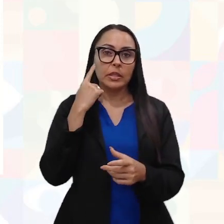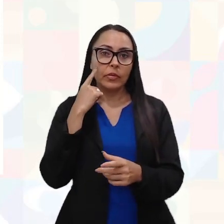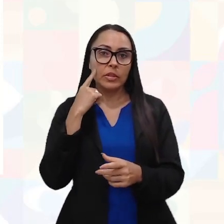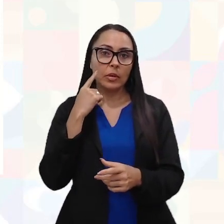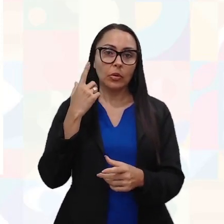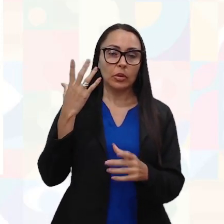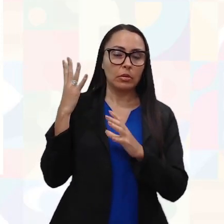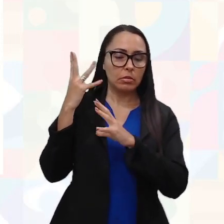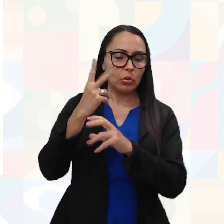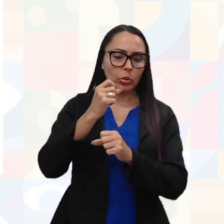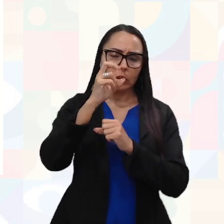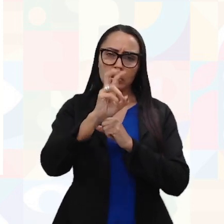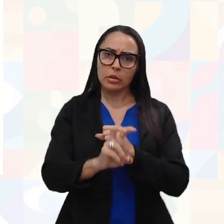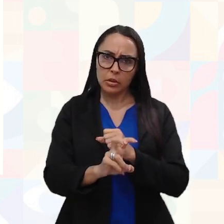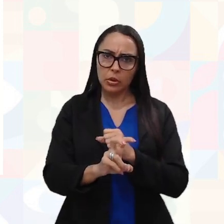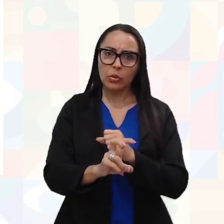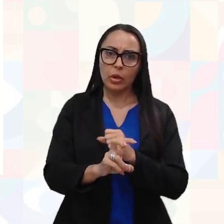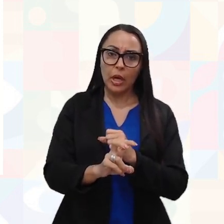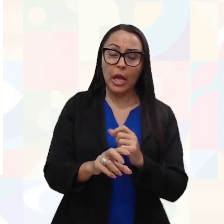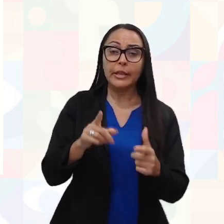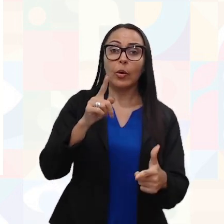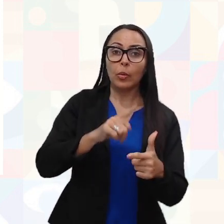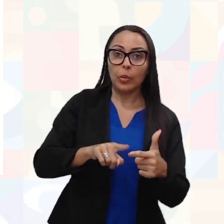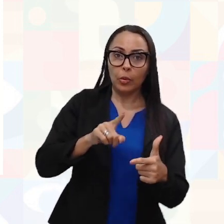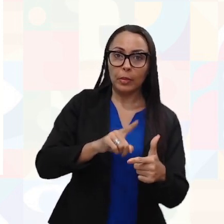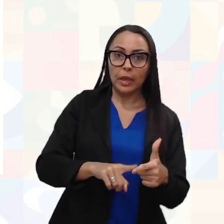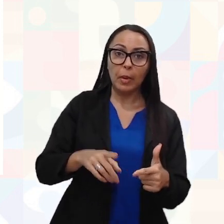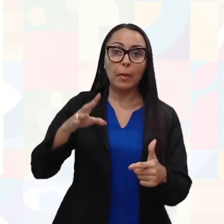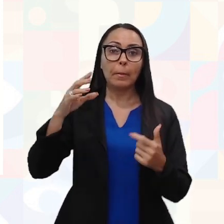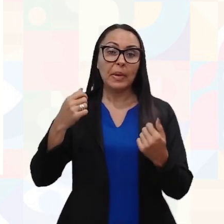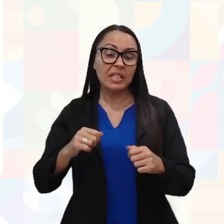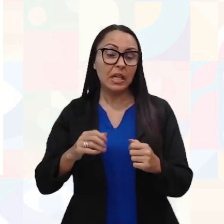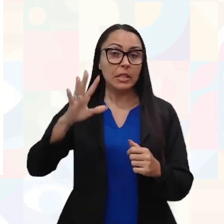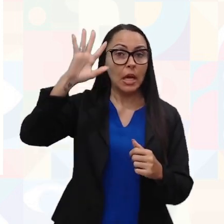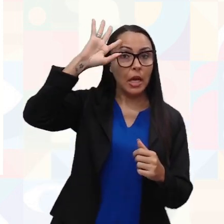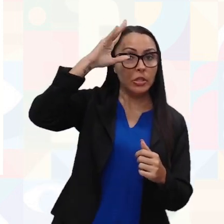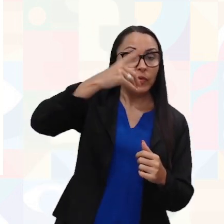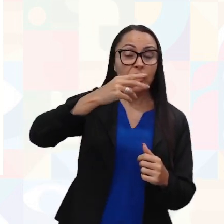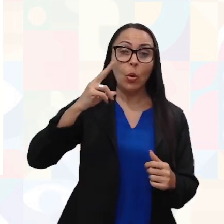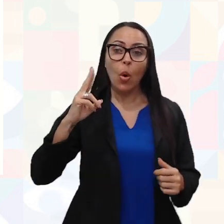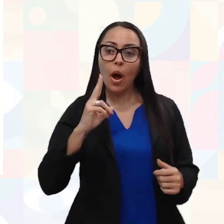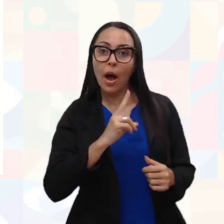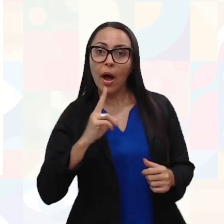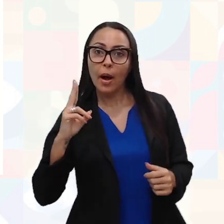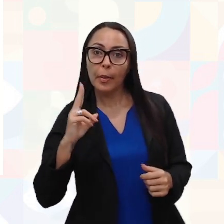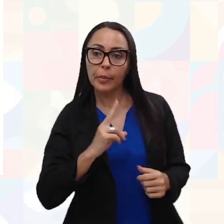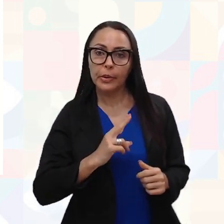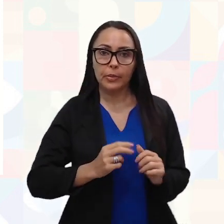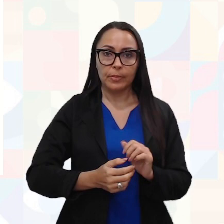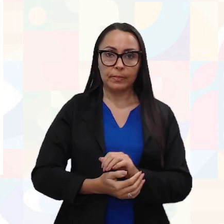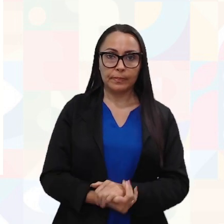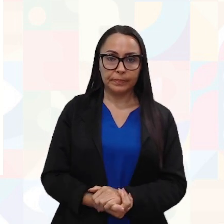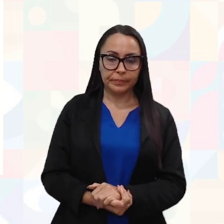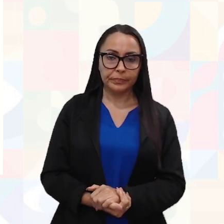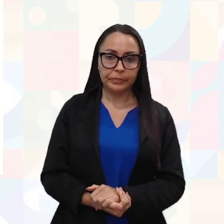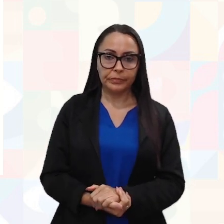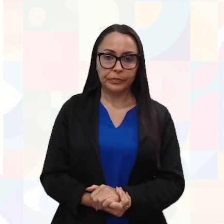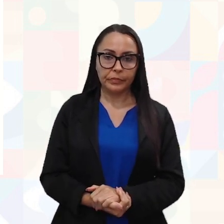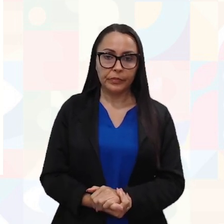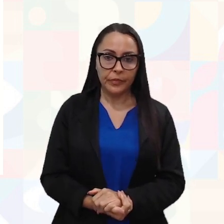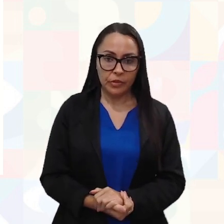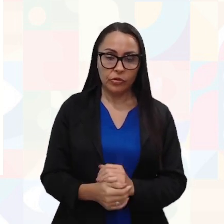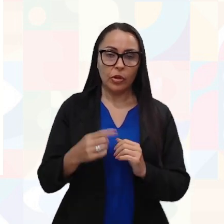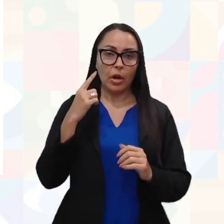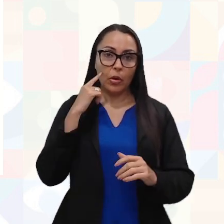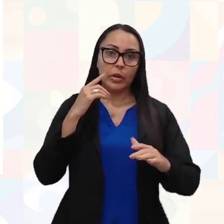5, quer dizer que esse problema, ele tem que ser resolvido imediatamente. Já o índice de tendência,